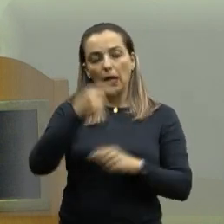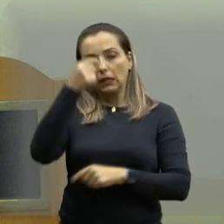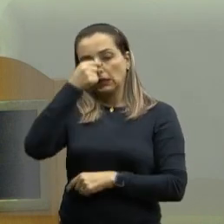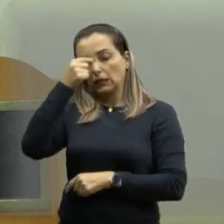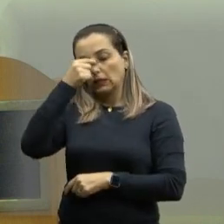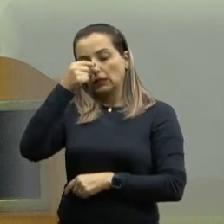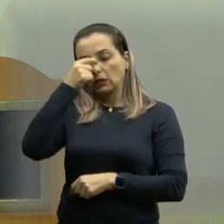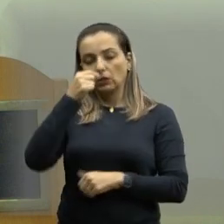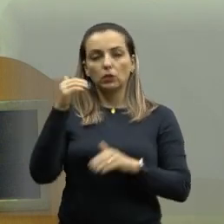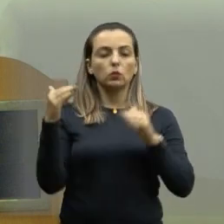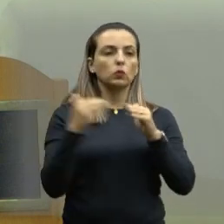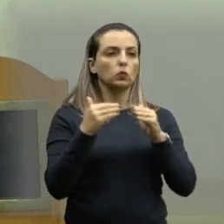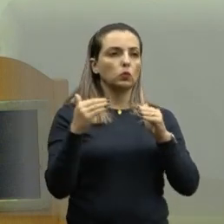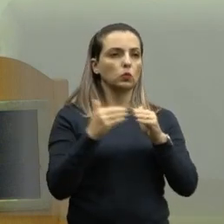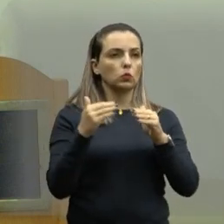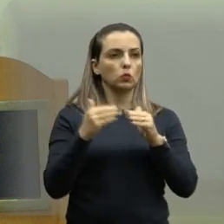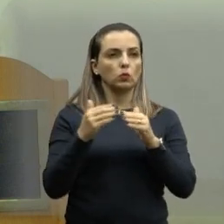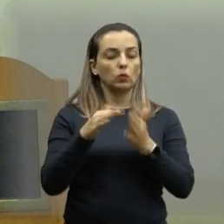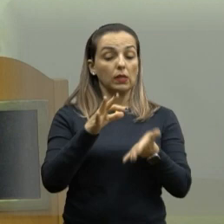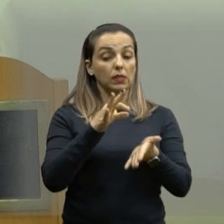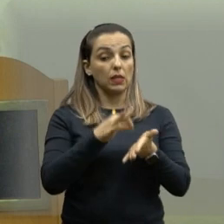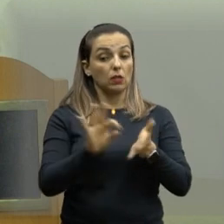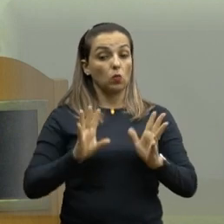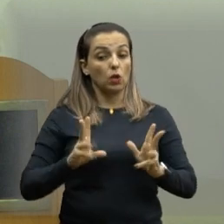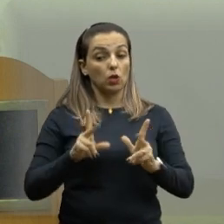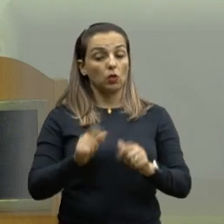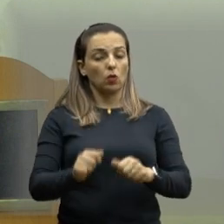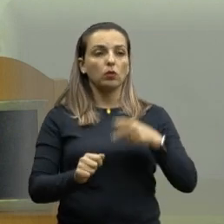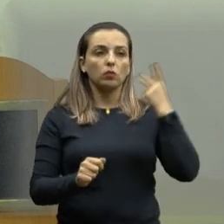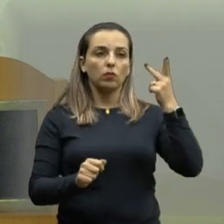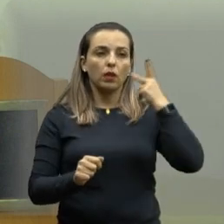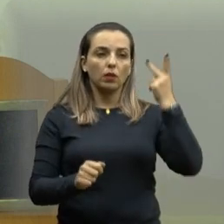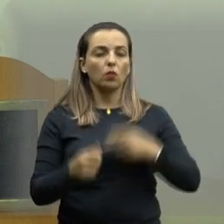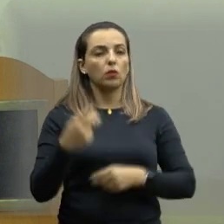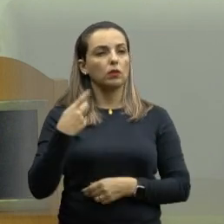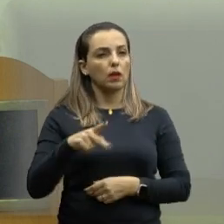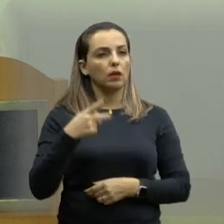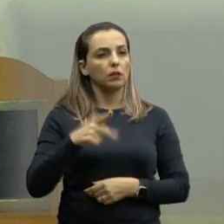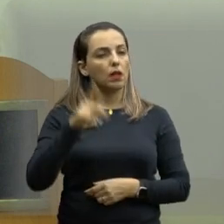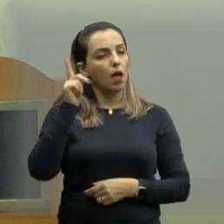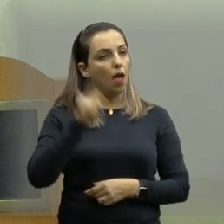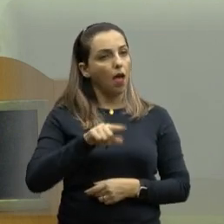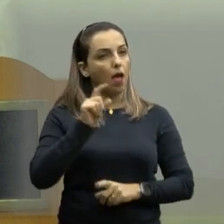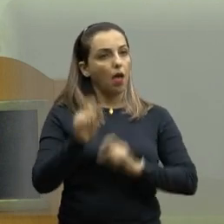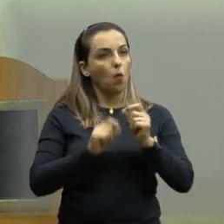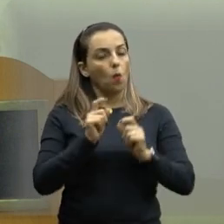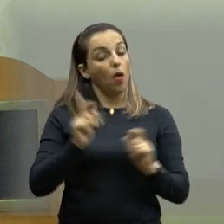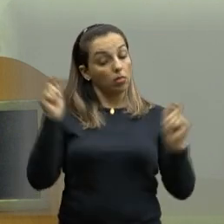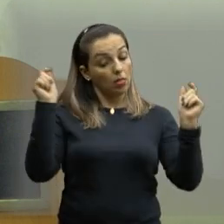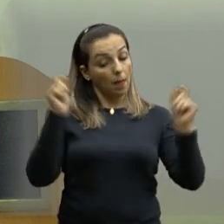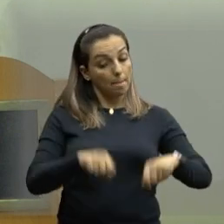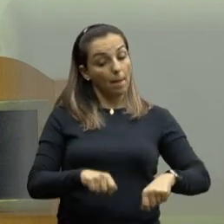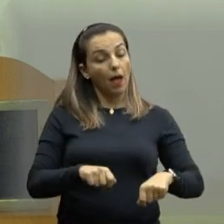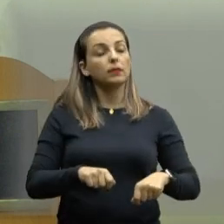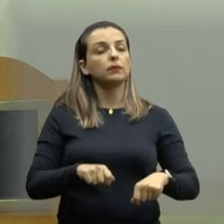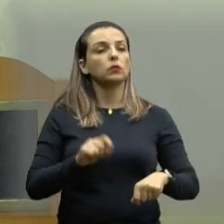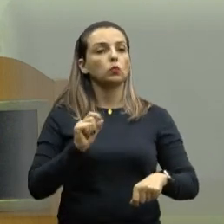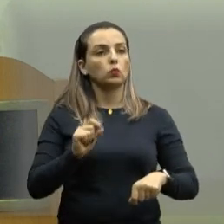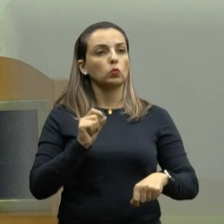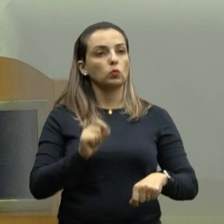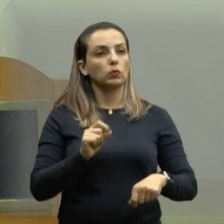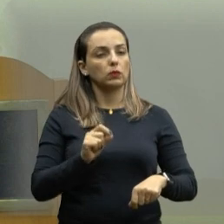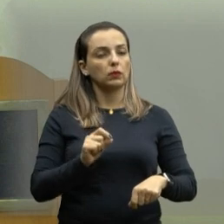em anuência e assinatura de todos os vereadores dessa Casa, que foi possível a essa movimentação